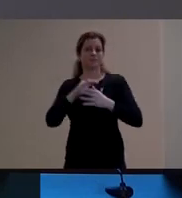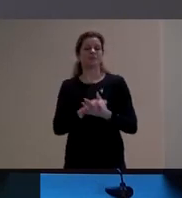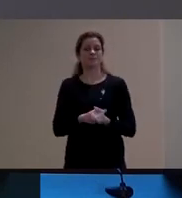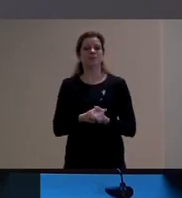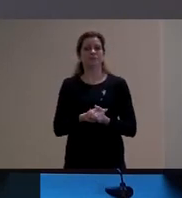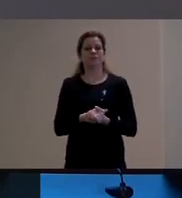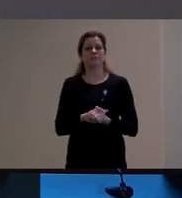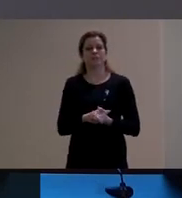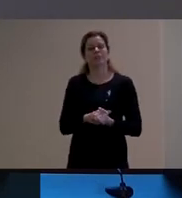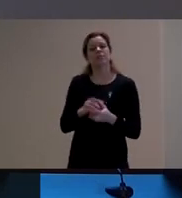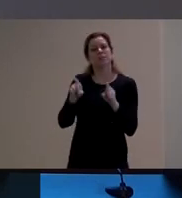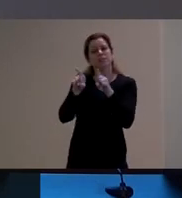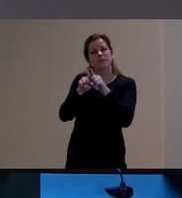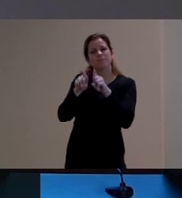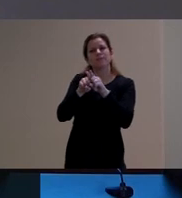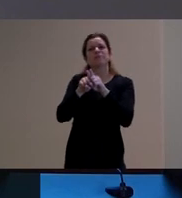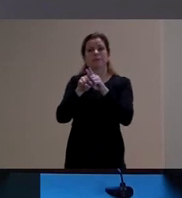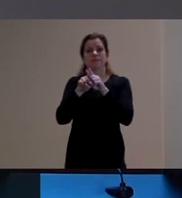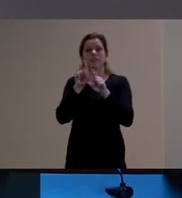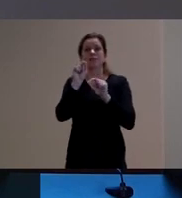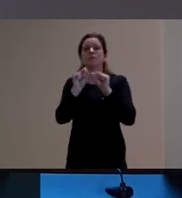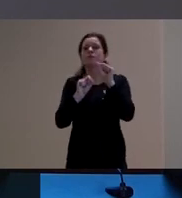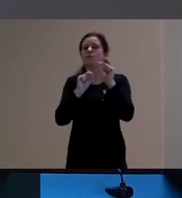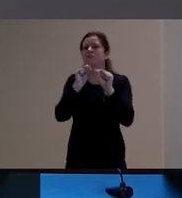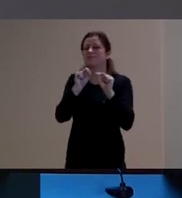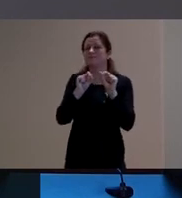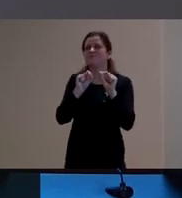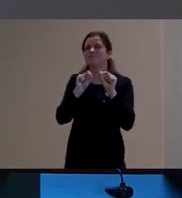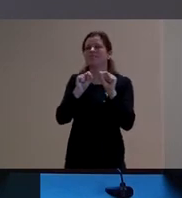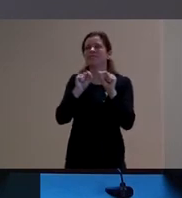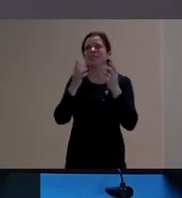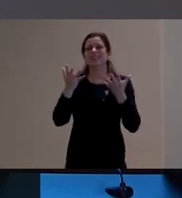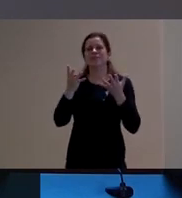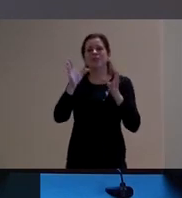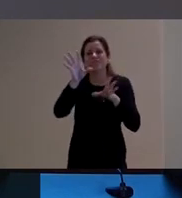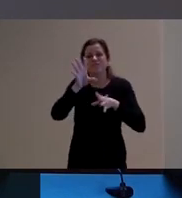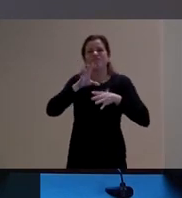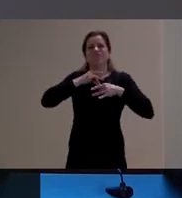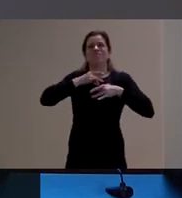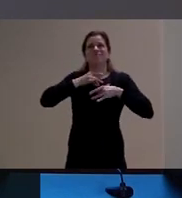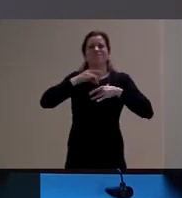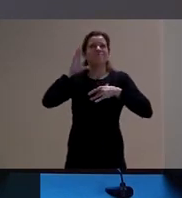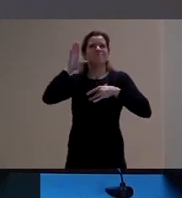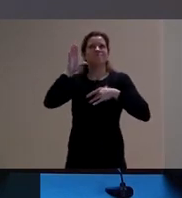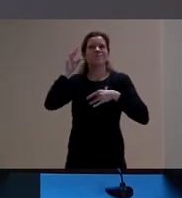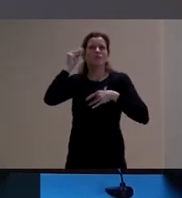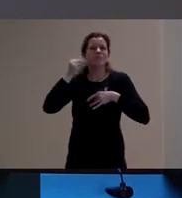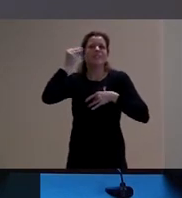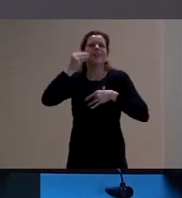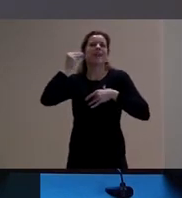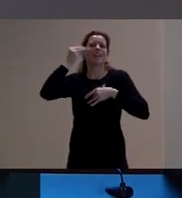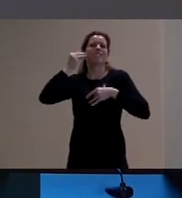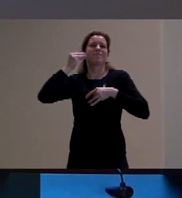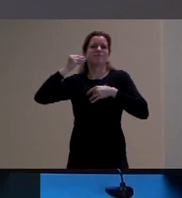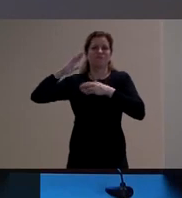partir disso, também ir erigindo a sua própria experiência e construindo a sua subjetividade.